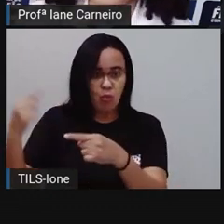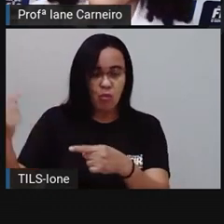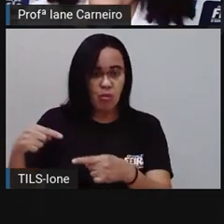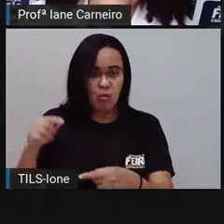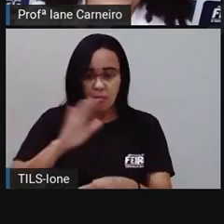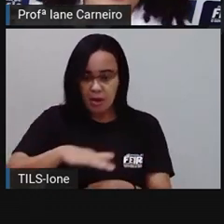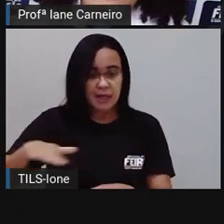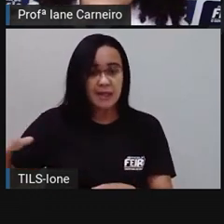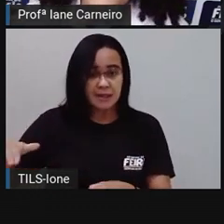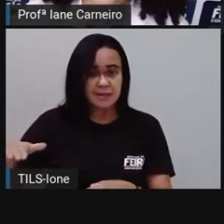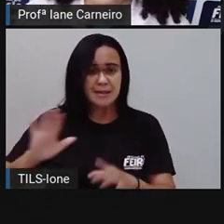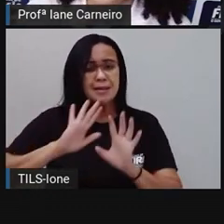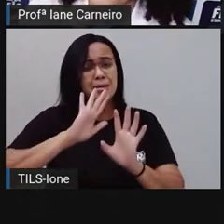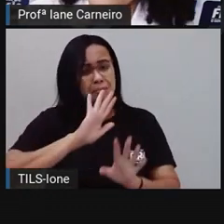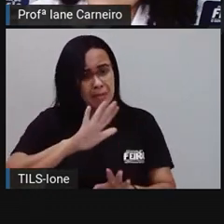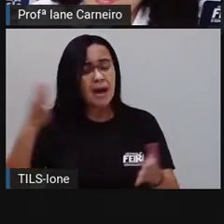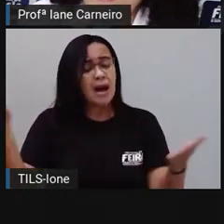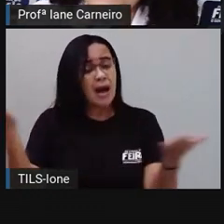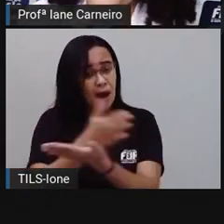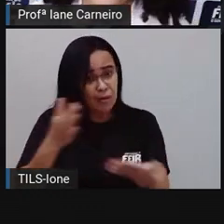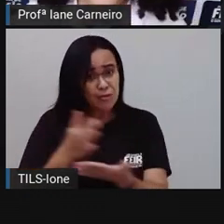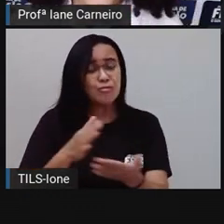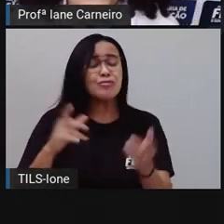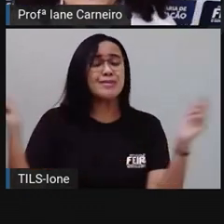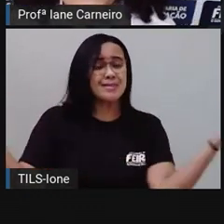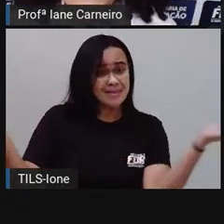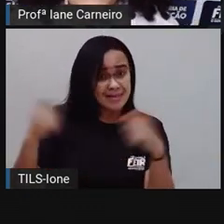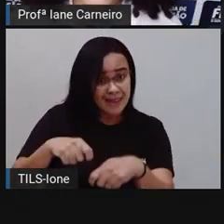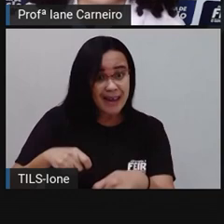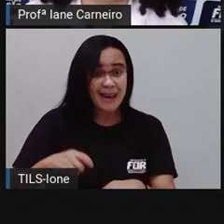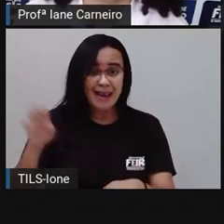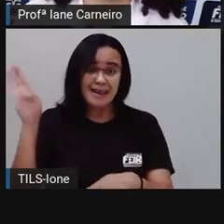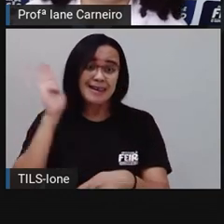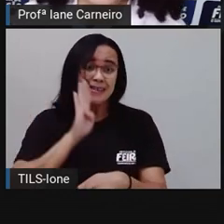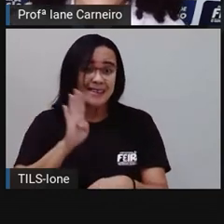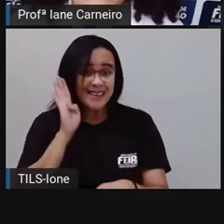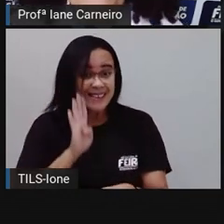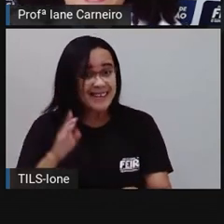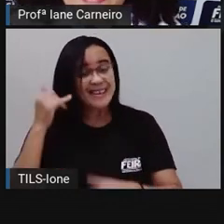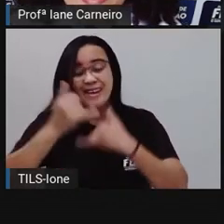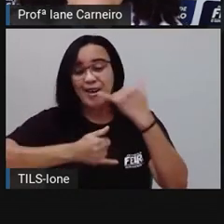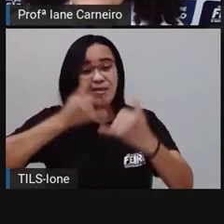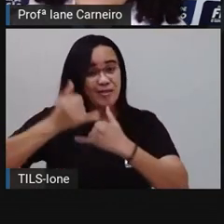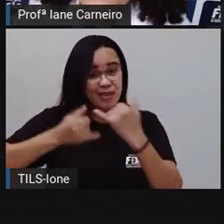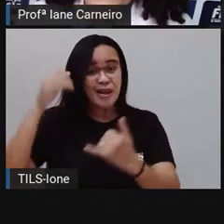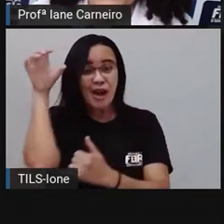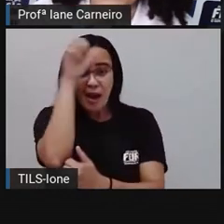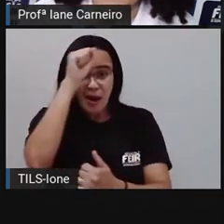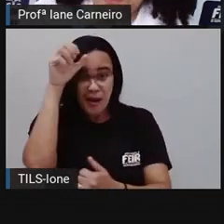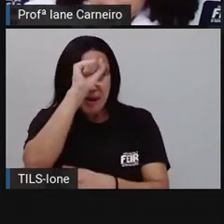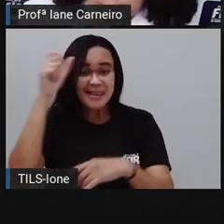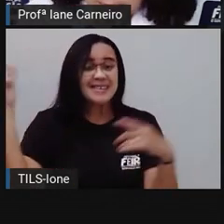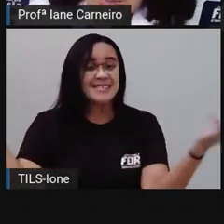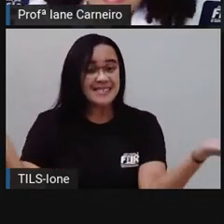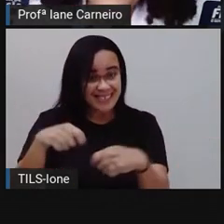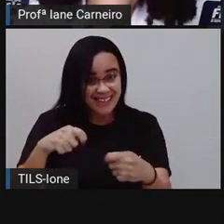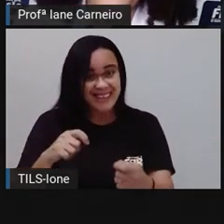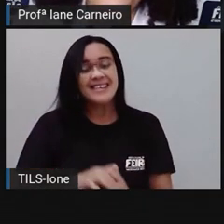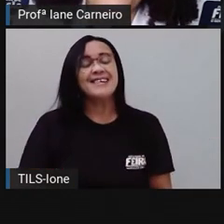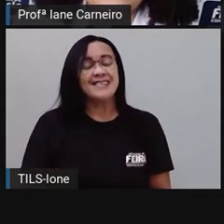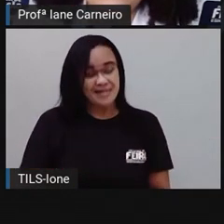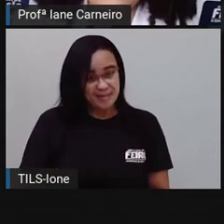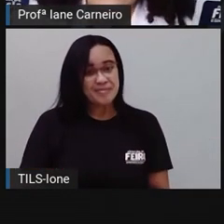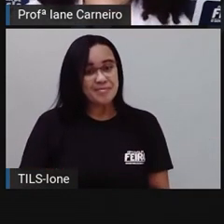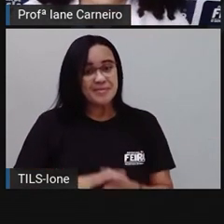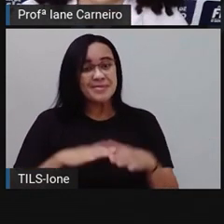né? Mas tem outros cordéis que são bem engraçados, divertidos, né? E que a gente pode aprender bastante coisa. Então,